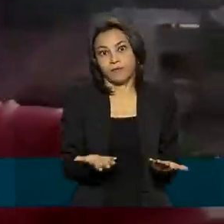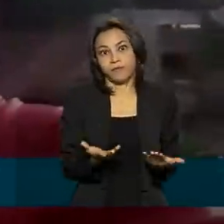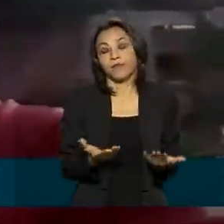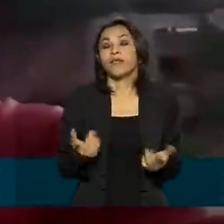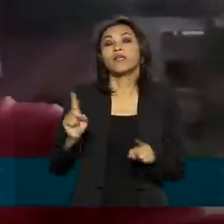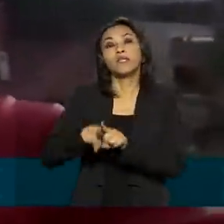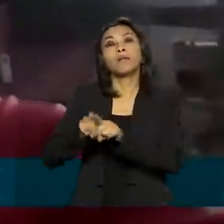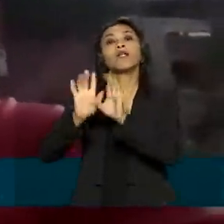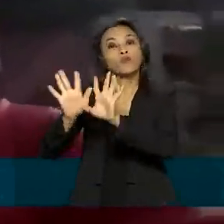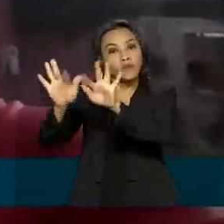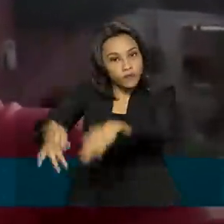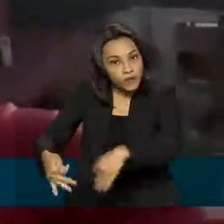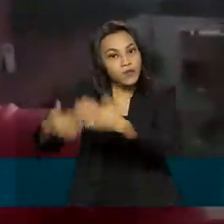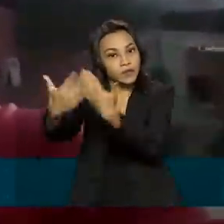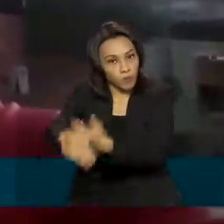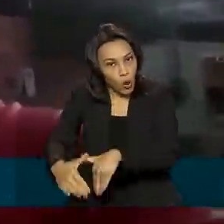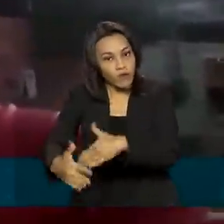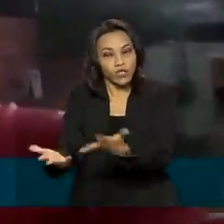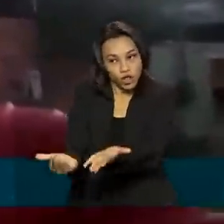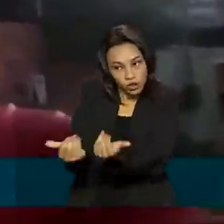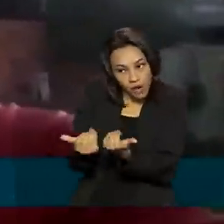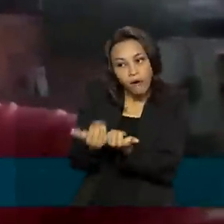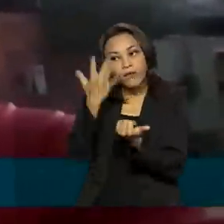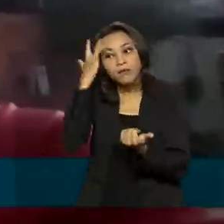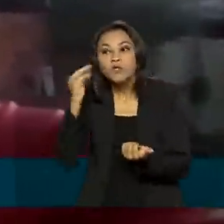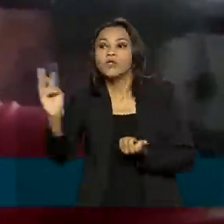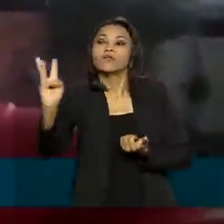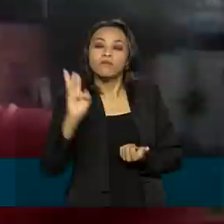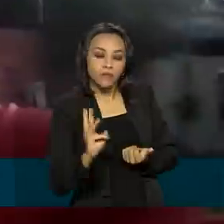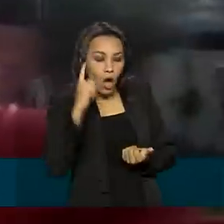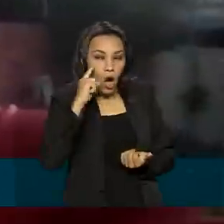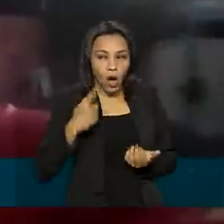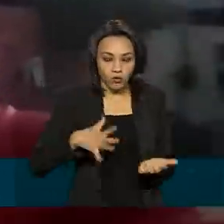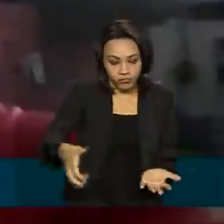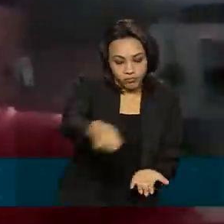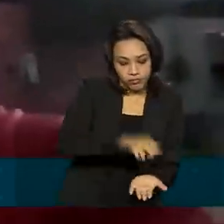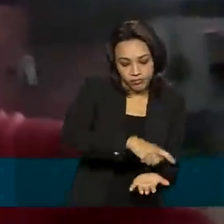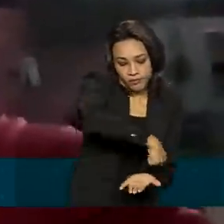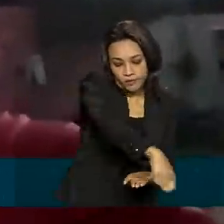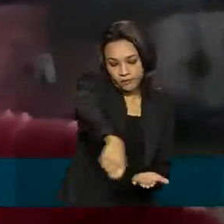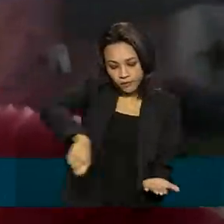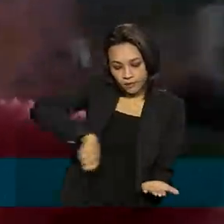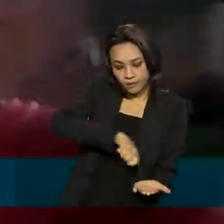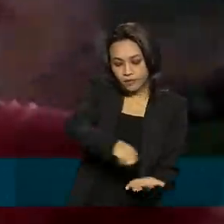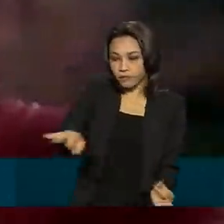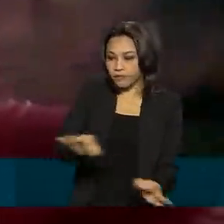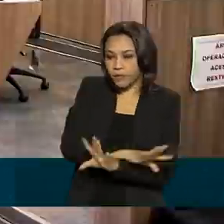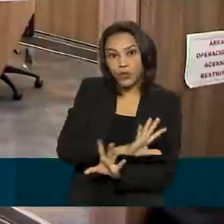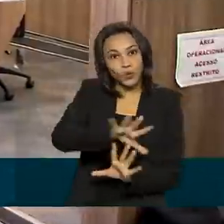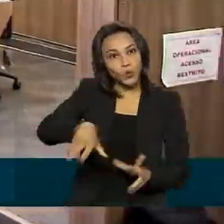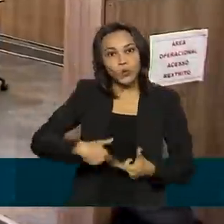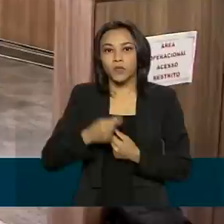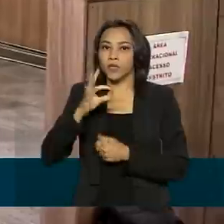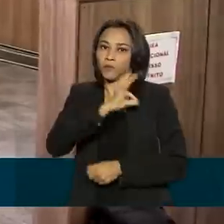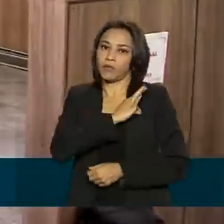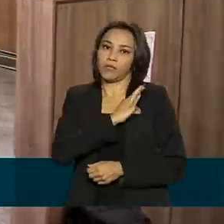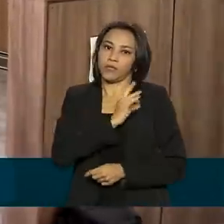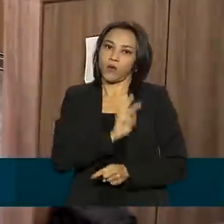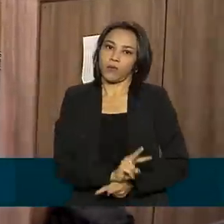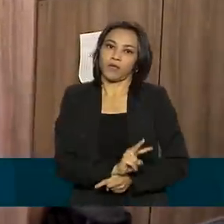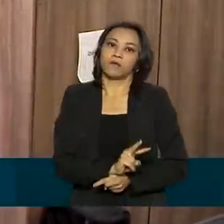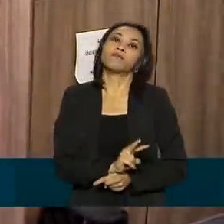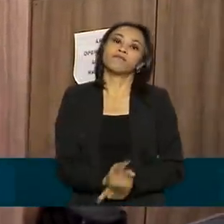no final, né? Lacrávamos o material, organizávamos, lacrávamos, e tudo isso acompanhado pela polícia. Toda essa